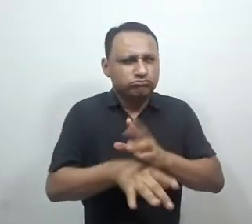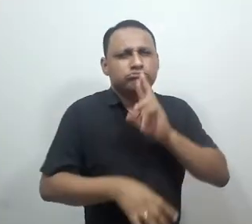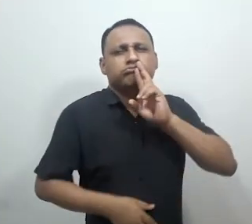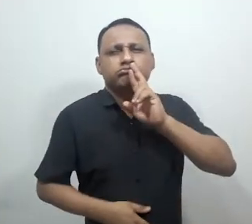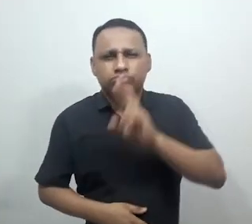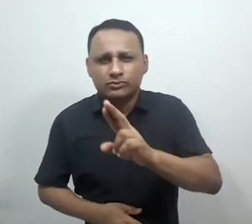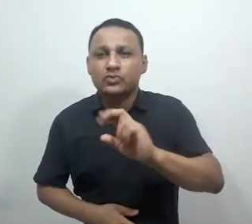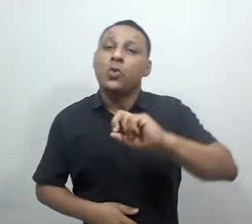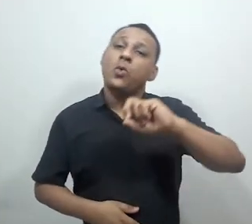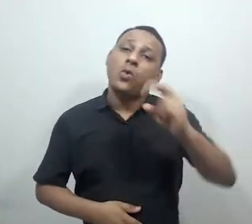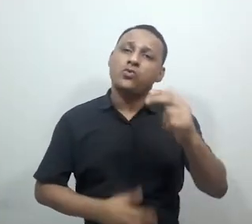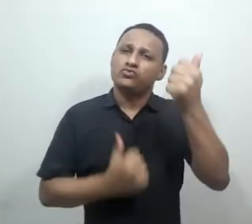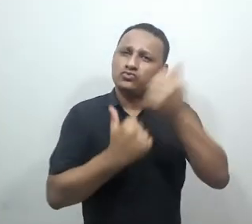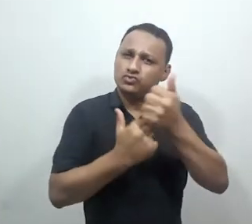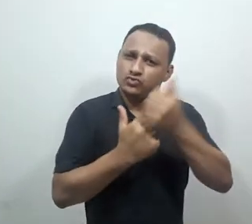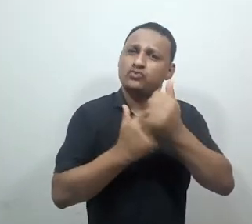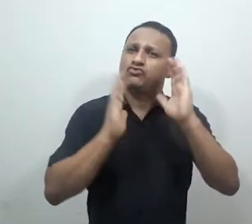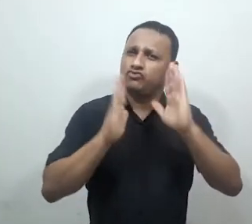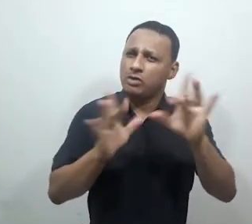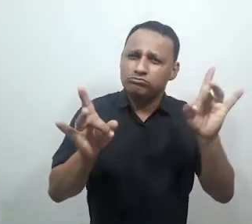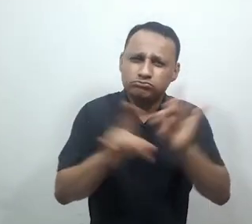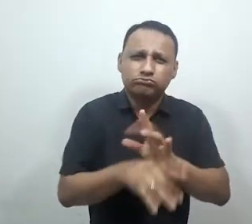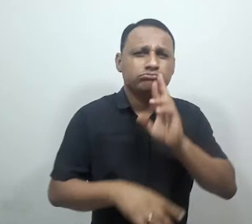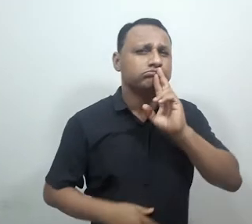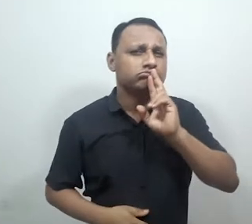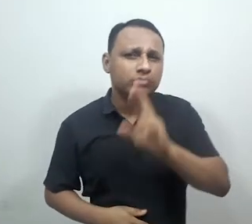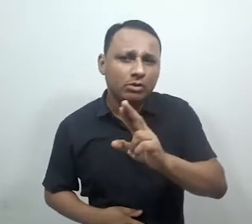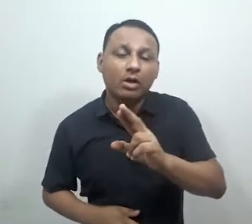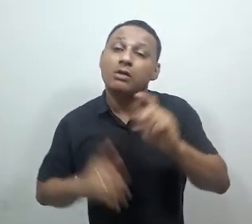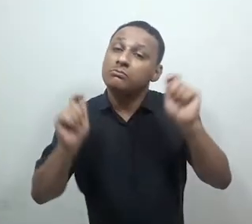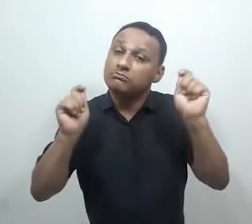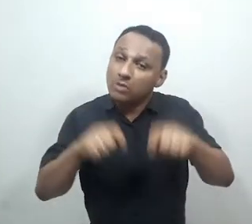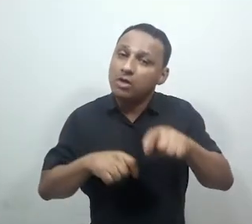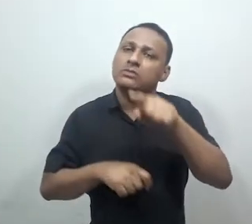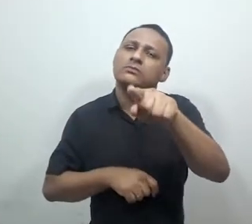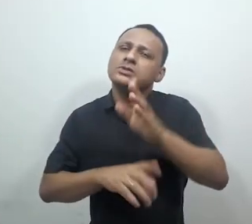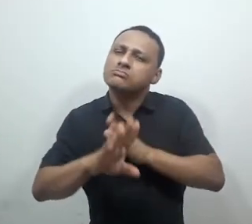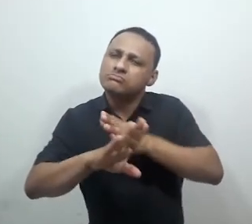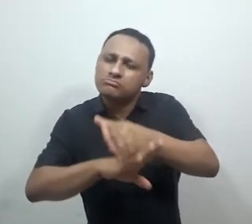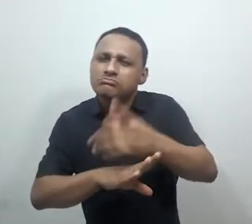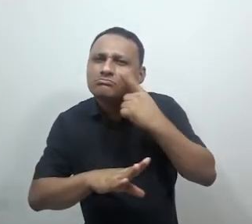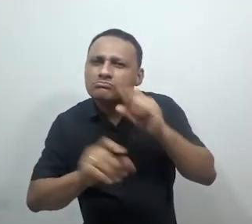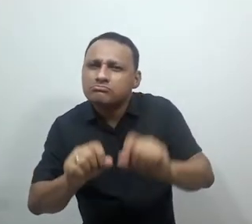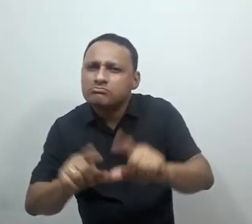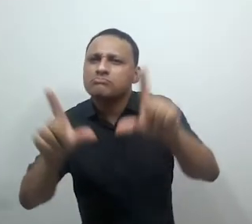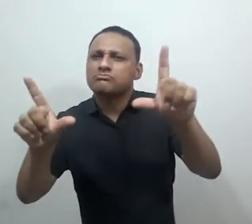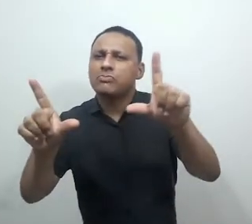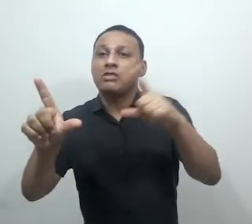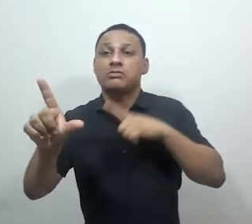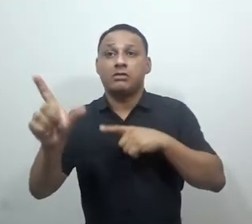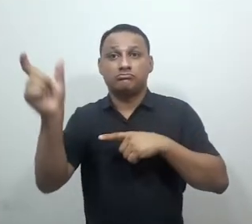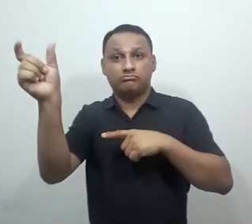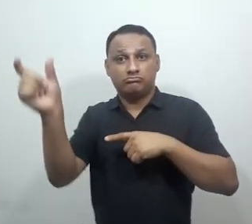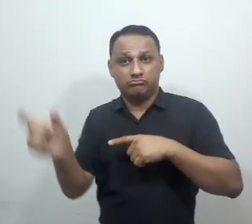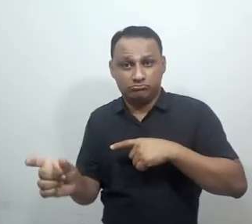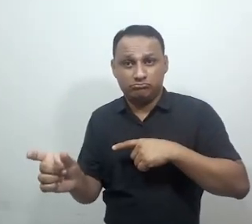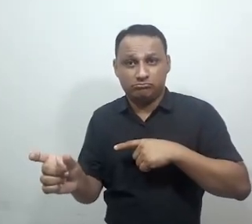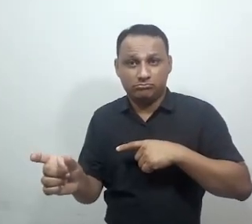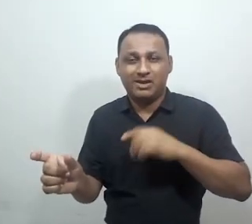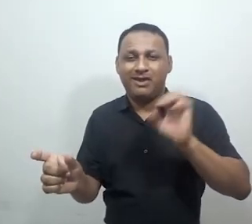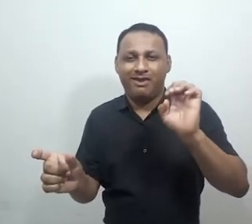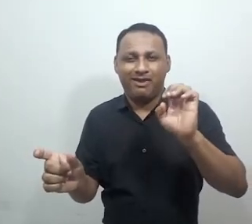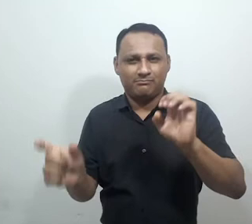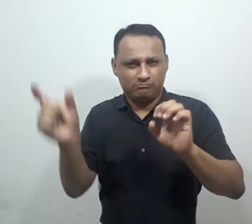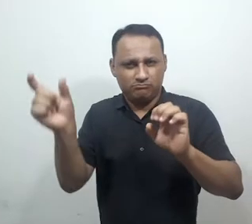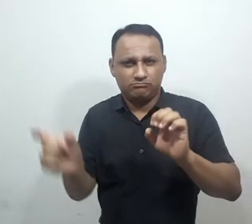tutores, ele pode acessar essas notas no painel lateral de navegação. Neste painel lateral, que fica à